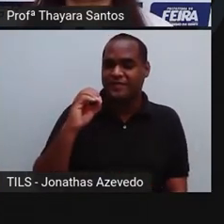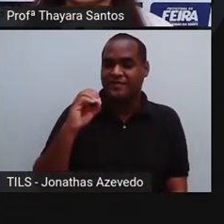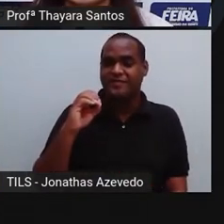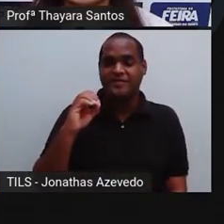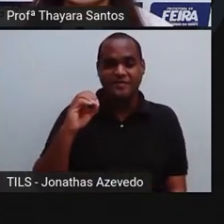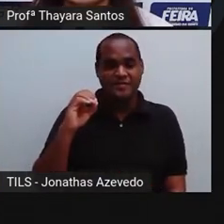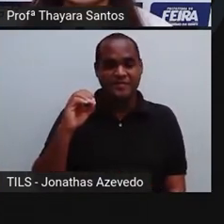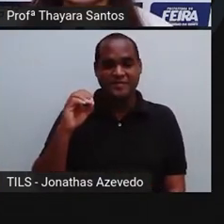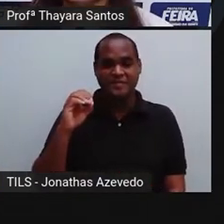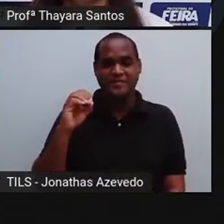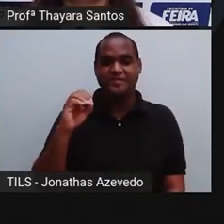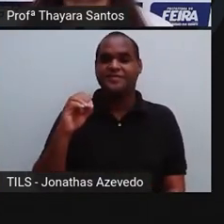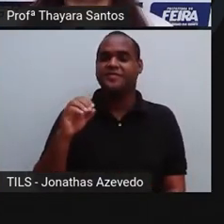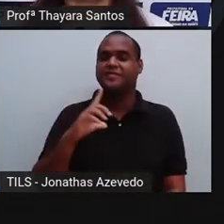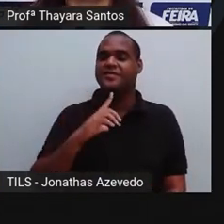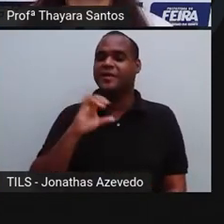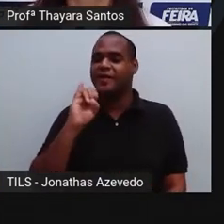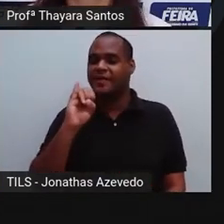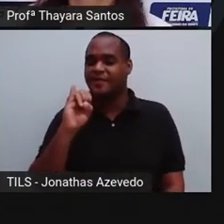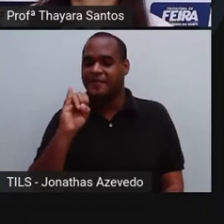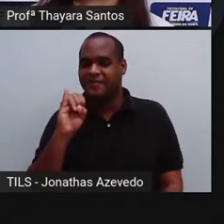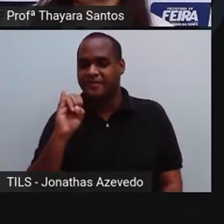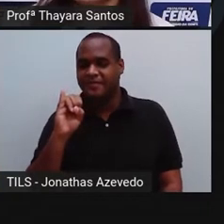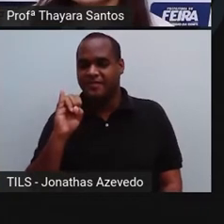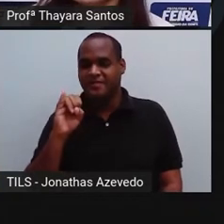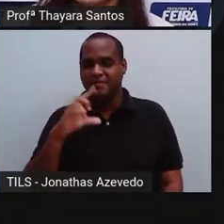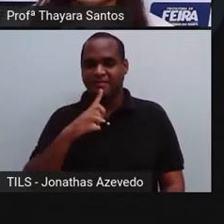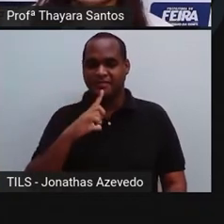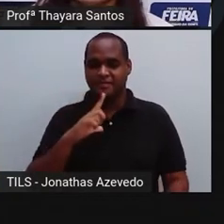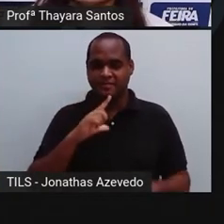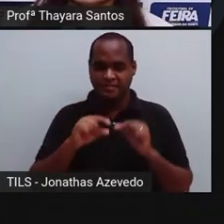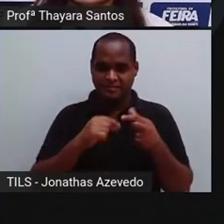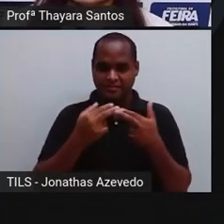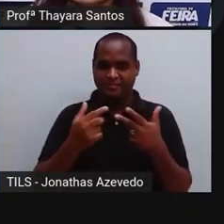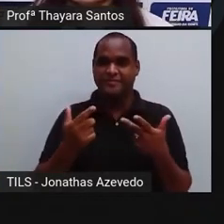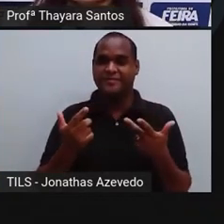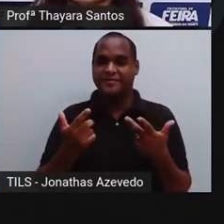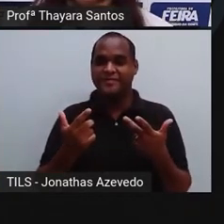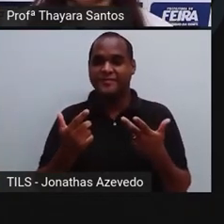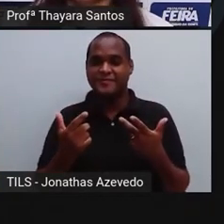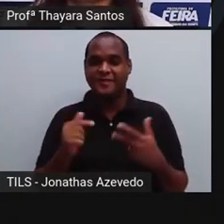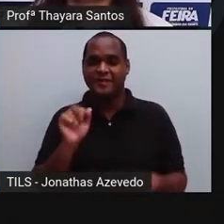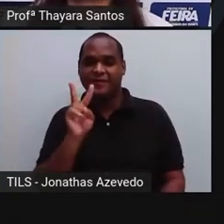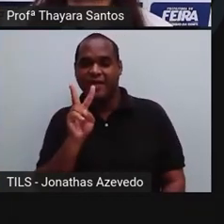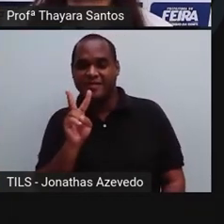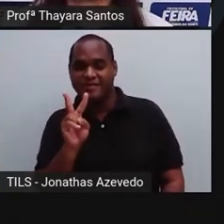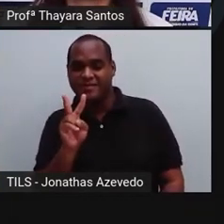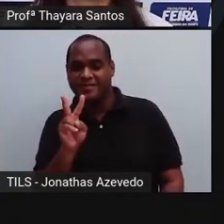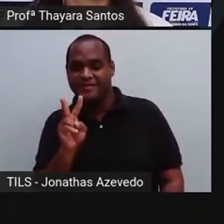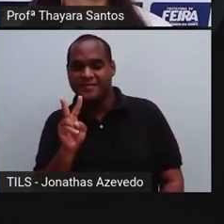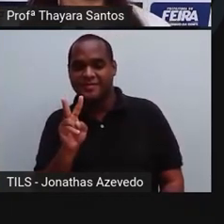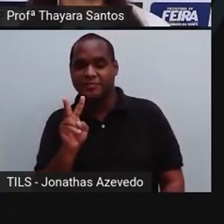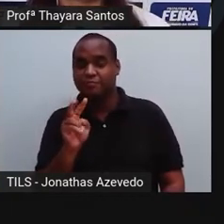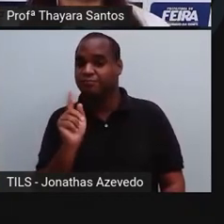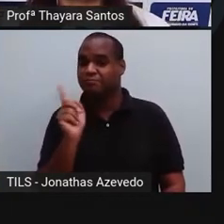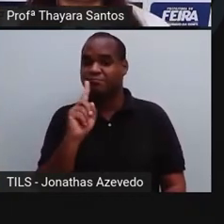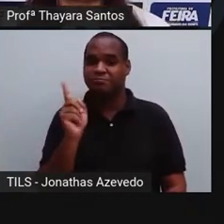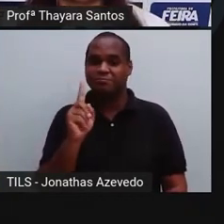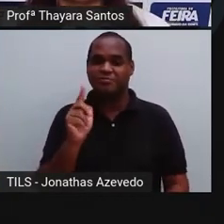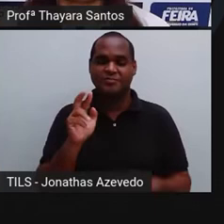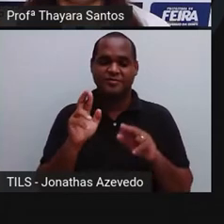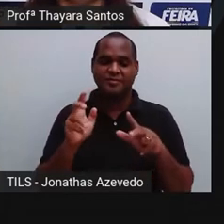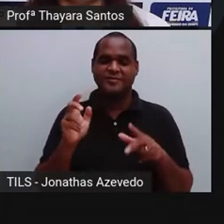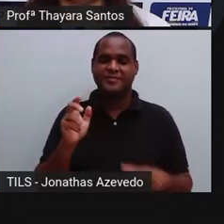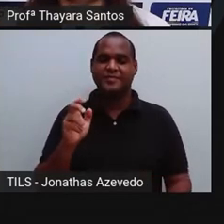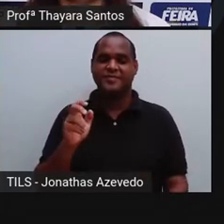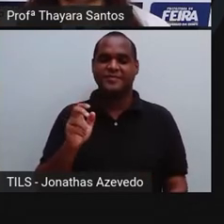Tem letra O. Letra I, também tem. Letra V, não tem. Já